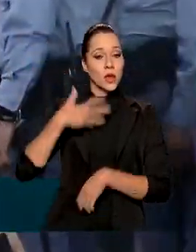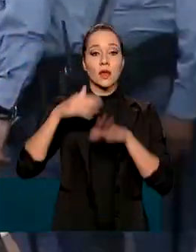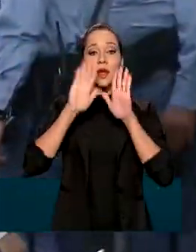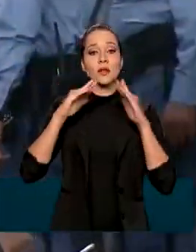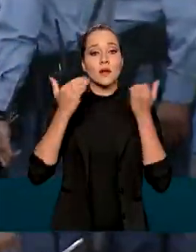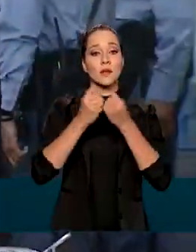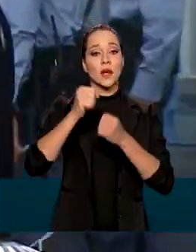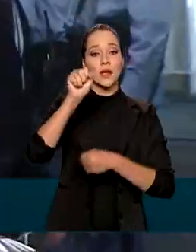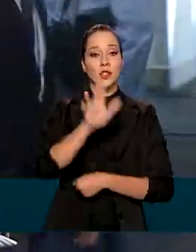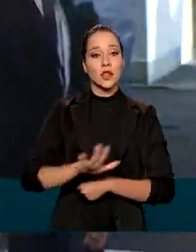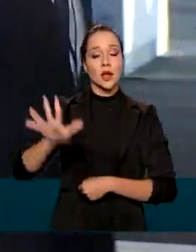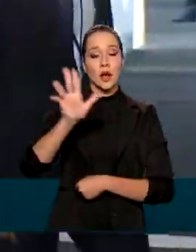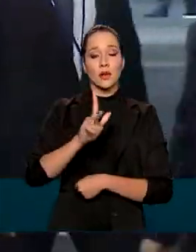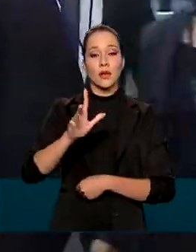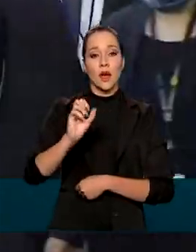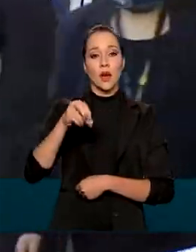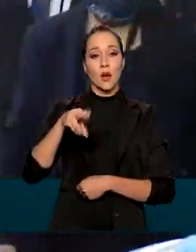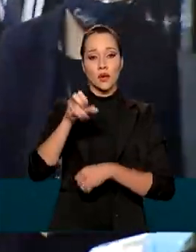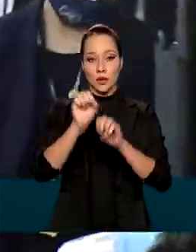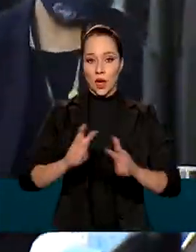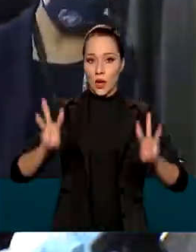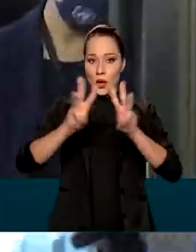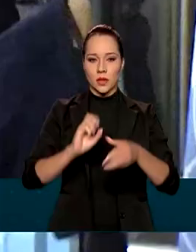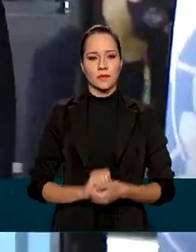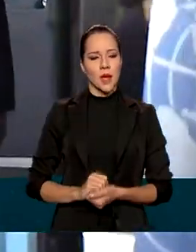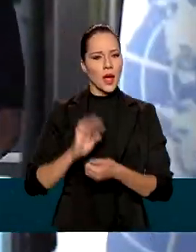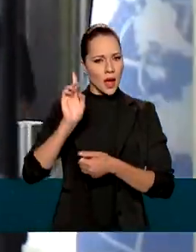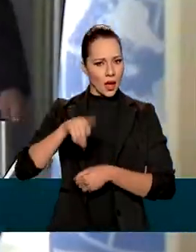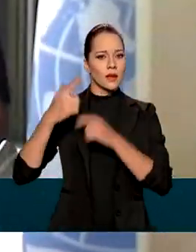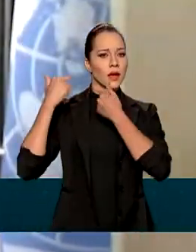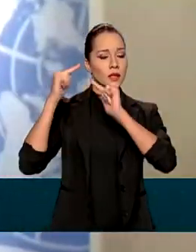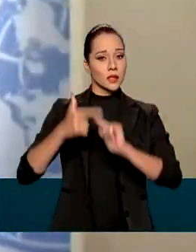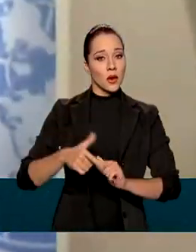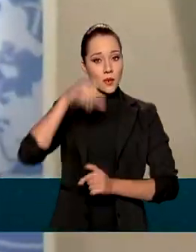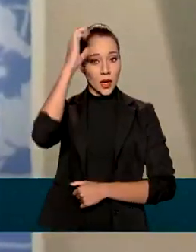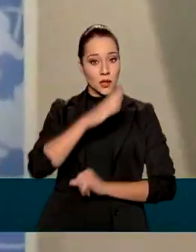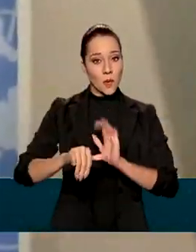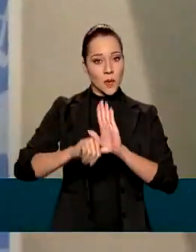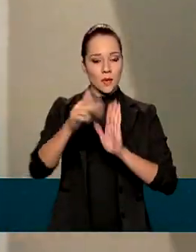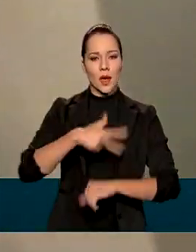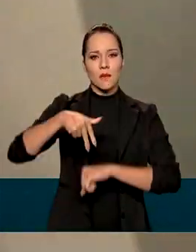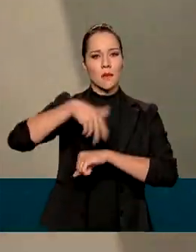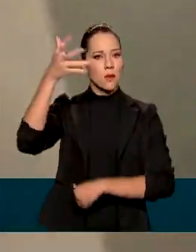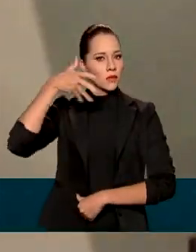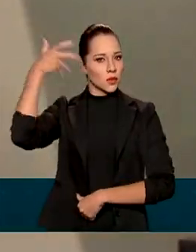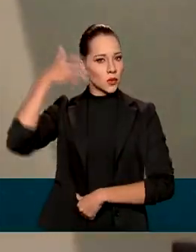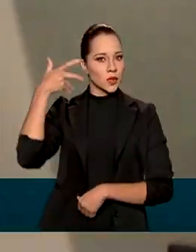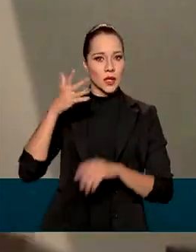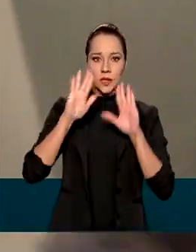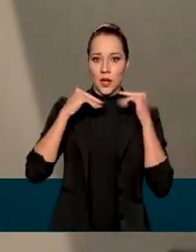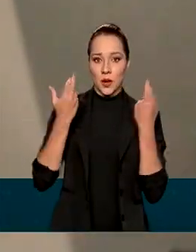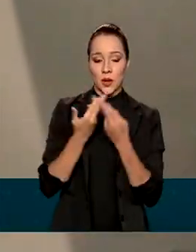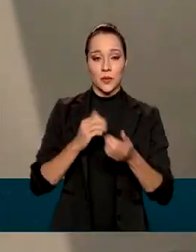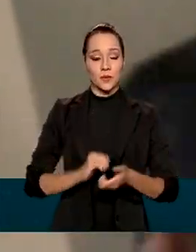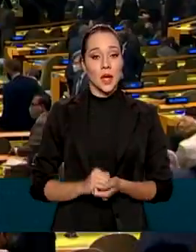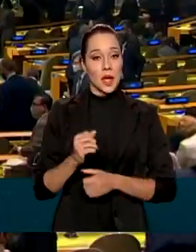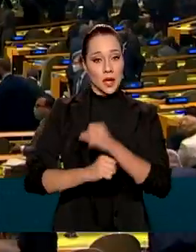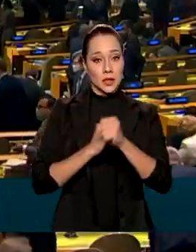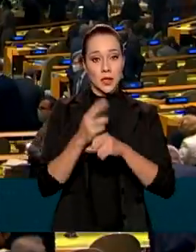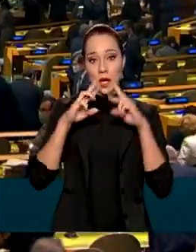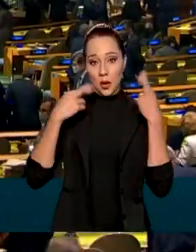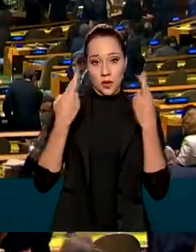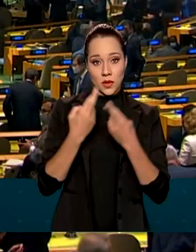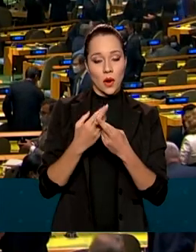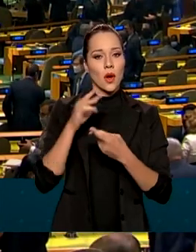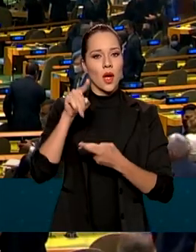Assembleia Geral das Nações Unidas. Tradicionalmente, o Brasil é o primeiro a discursar no encontro. Esse ano, a reunião dos líderes